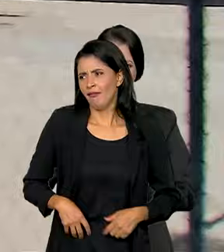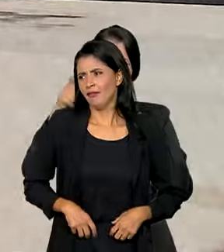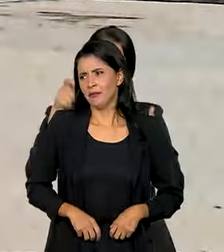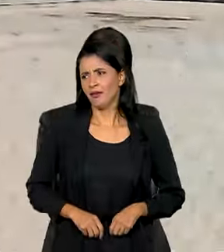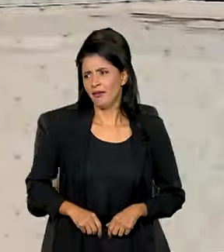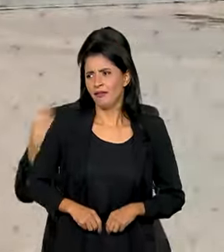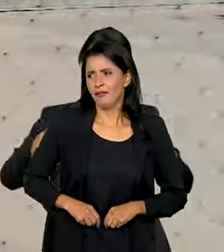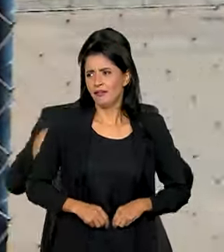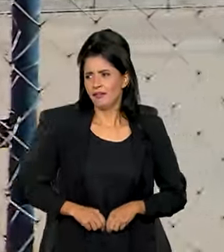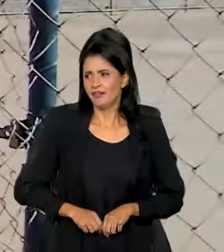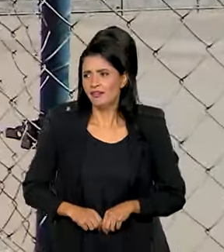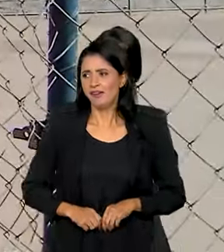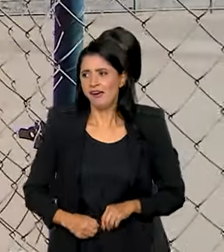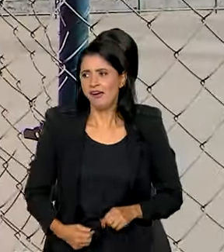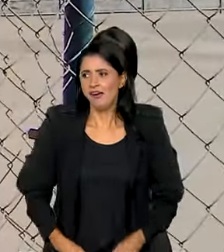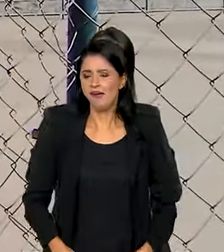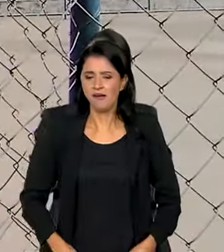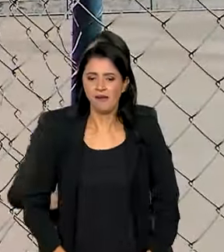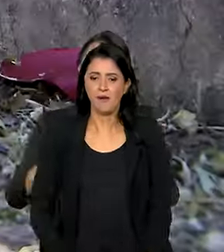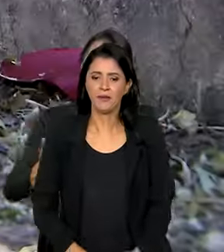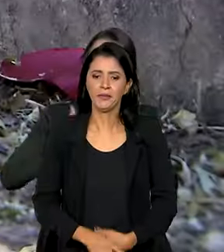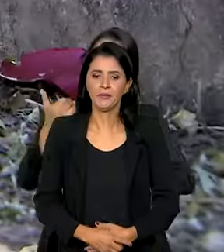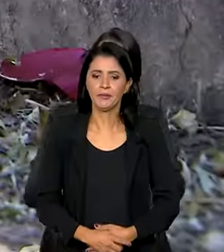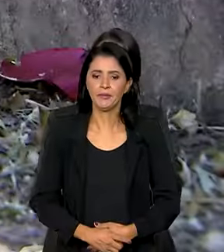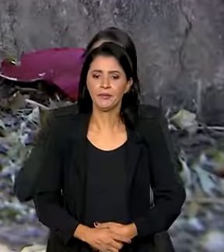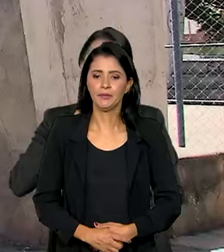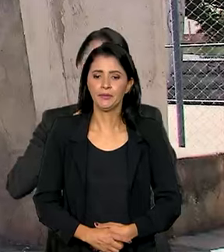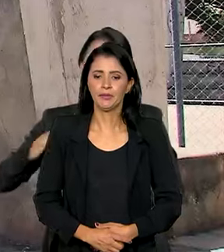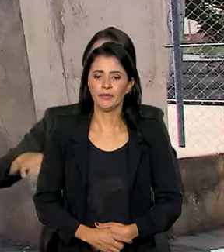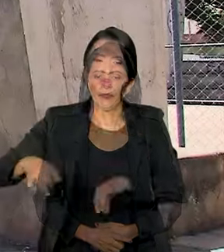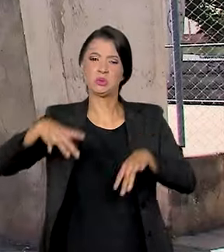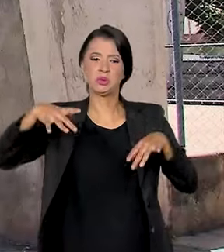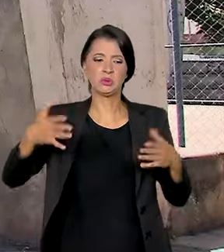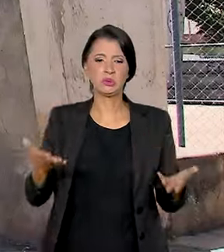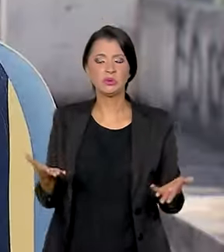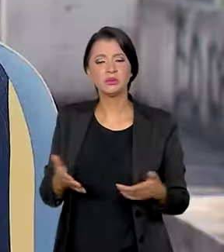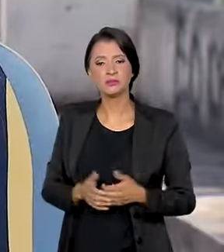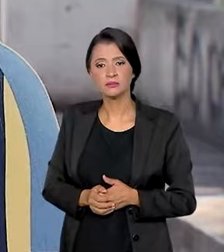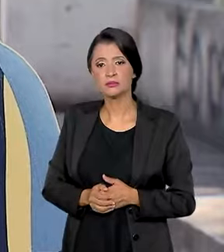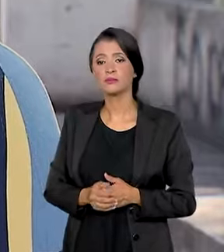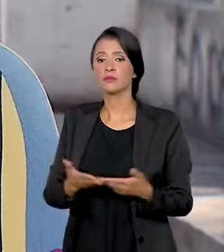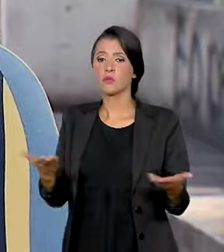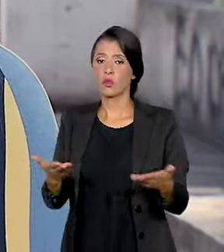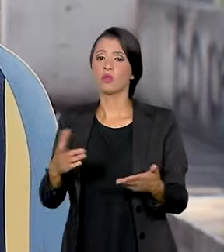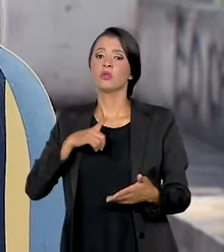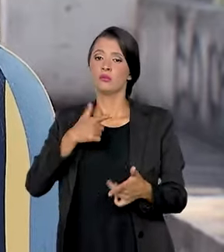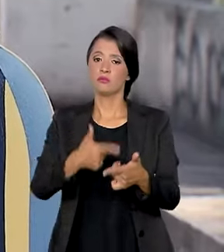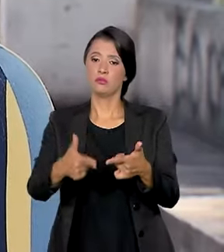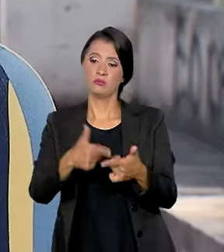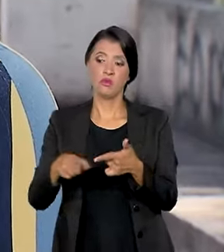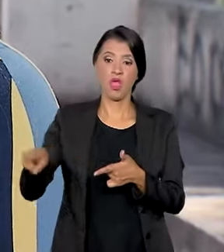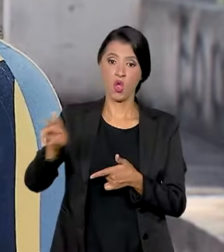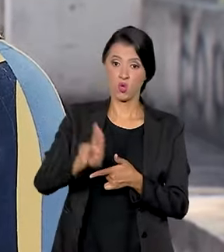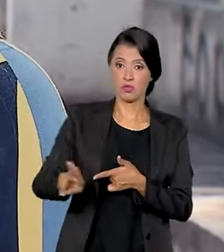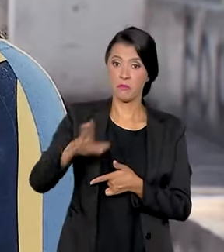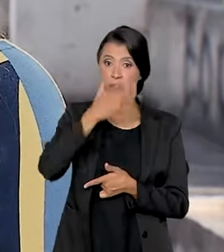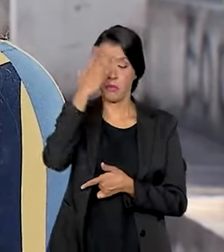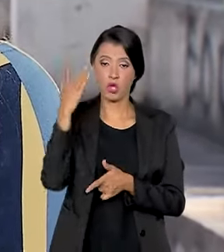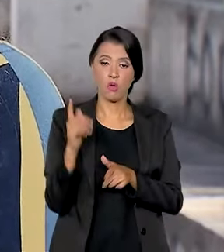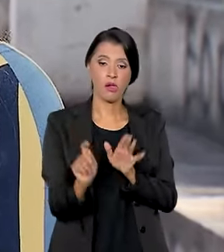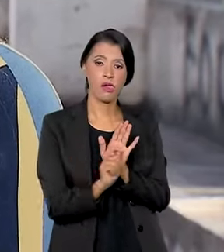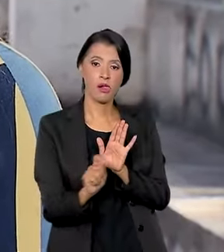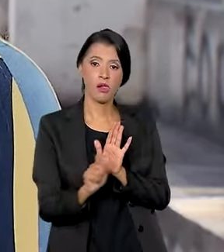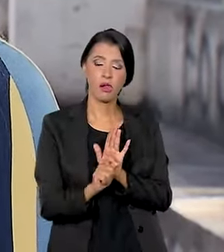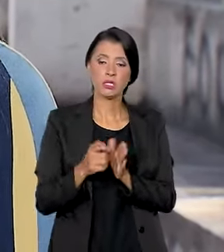lugar que deveria estar ocupado por crianças, lixo e abandono. Hoje tem um grande problema porque ela é utilizada por